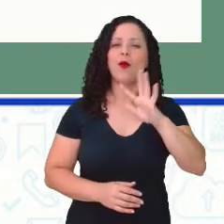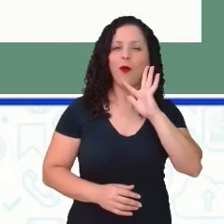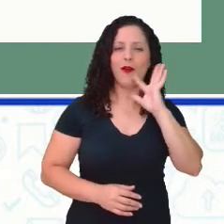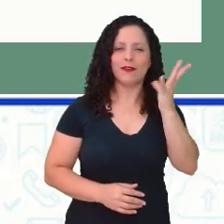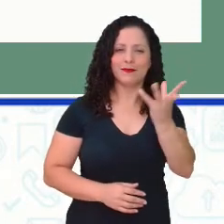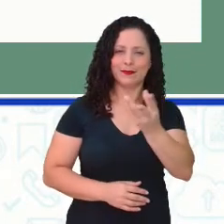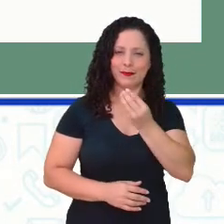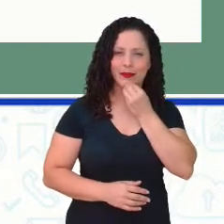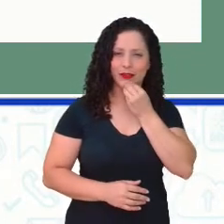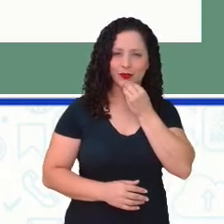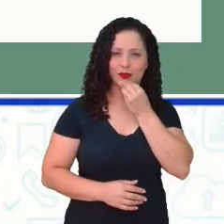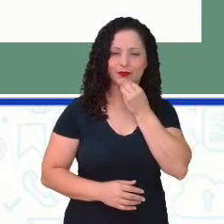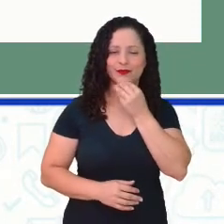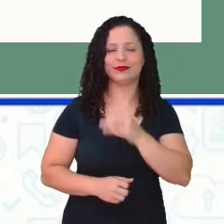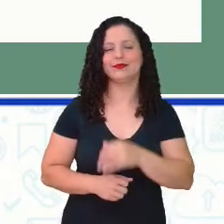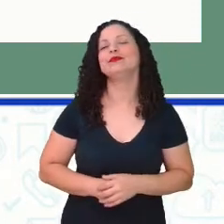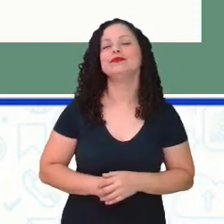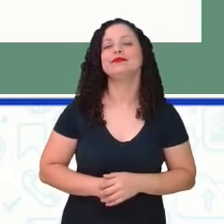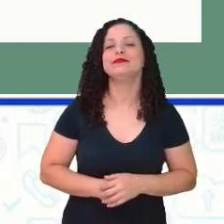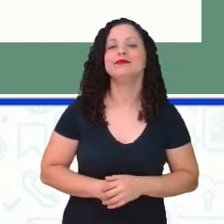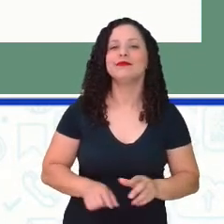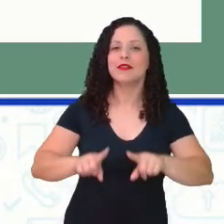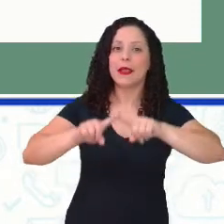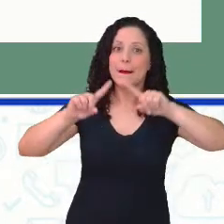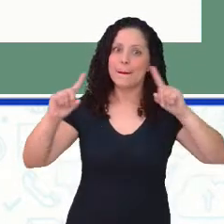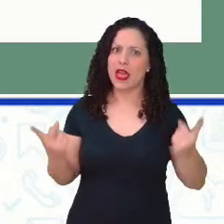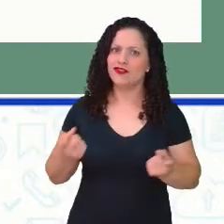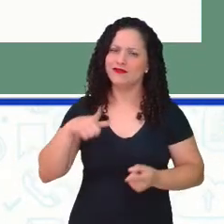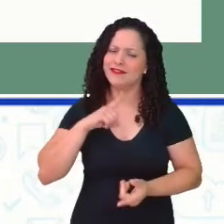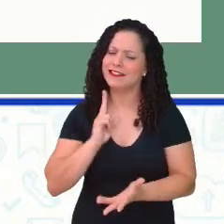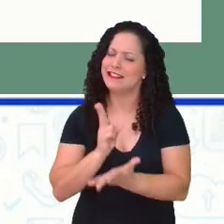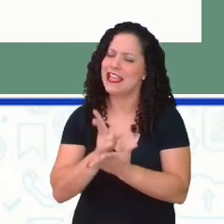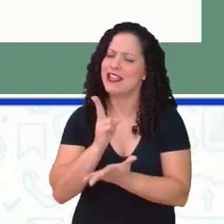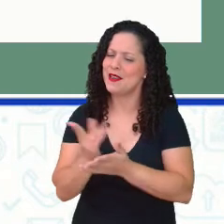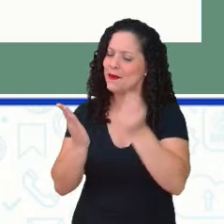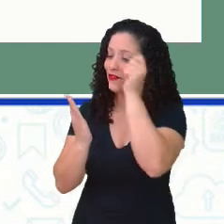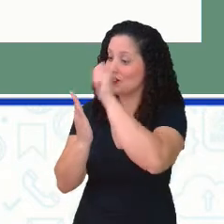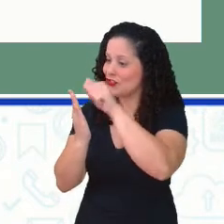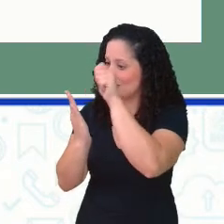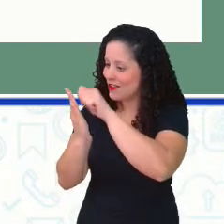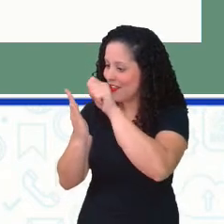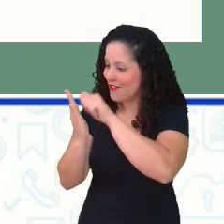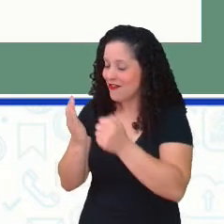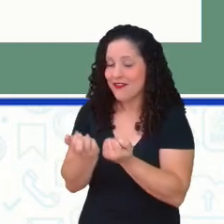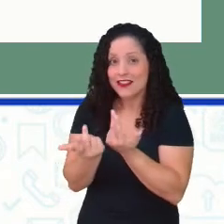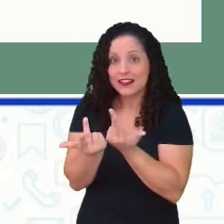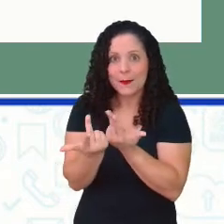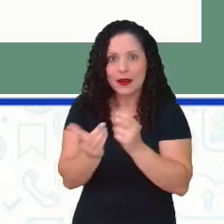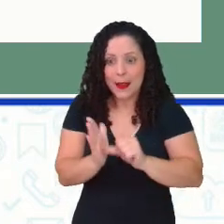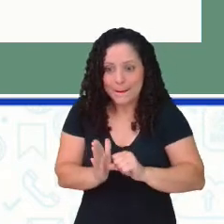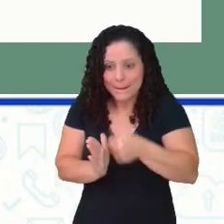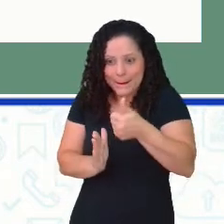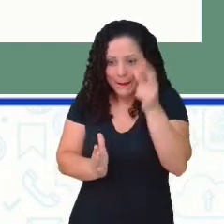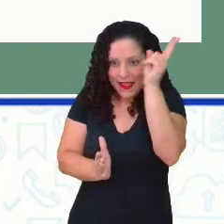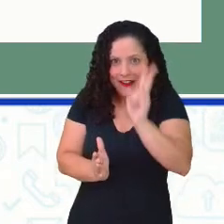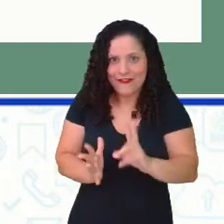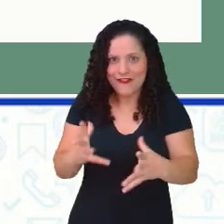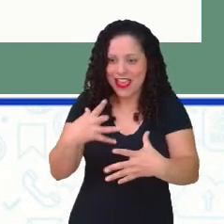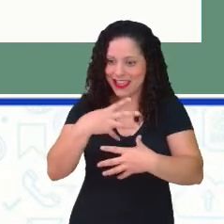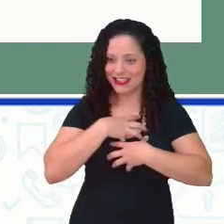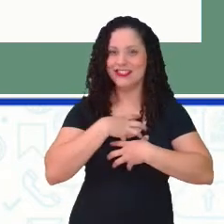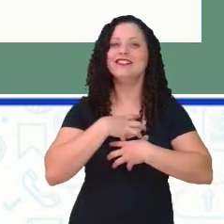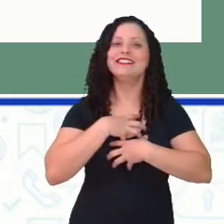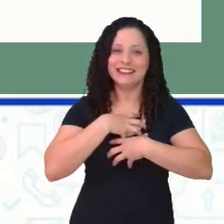E, no entanto, cada vez que vou escrever, é como se fosse a primeira vez. Vejam que